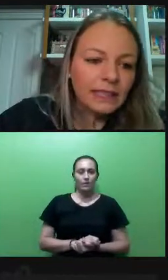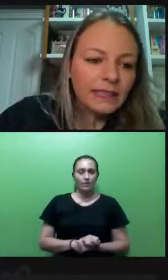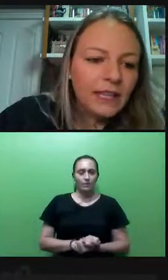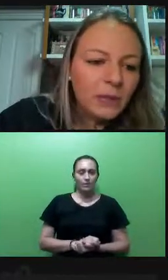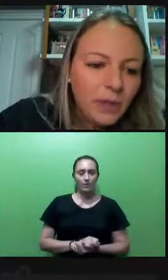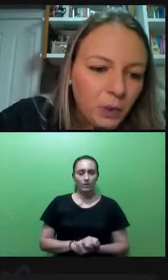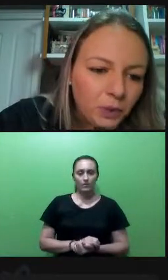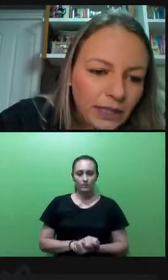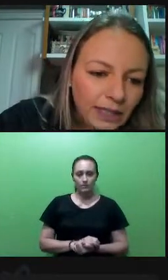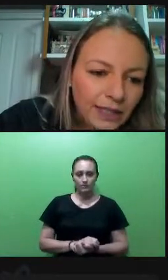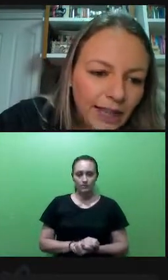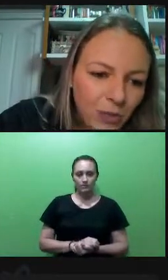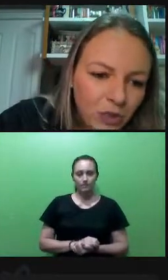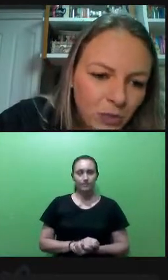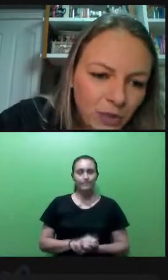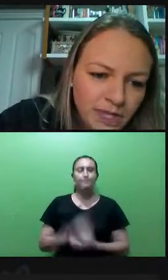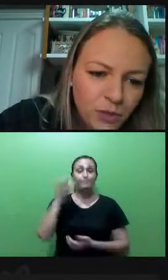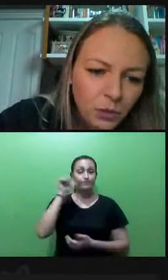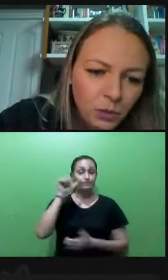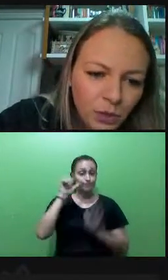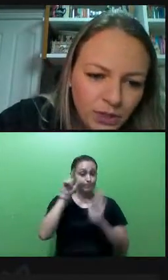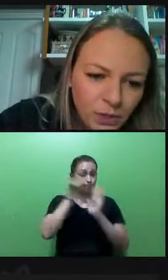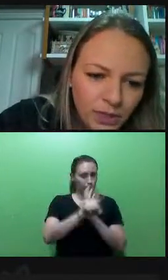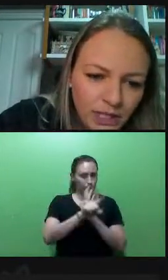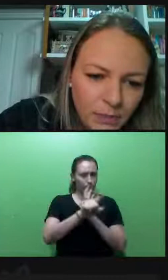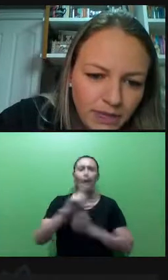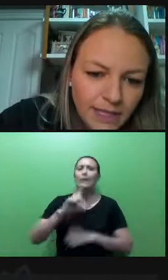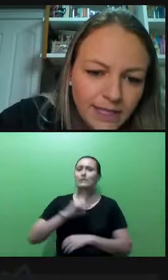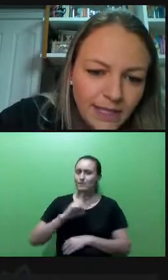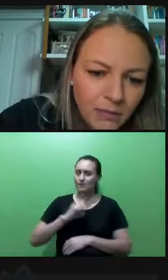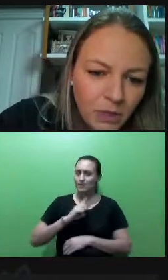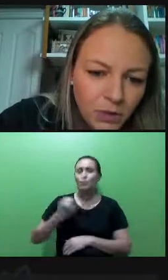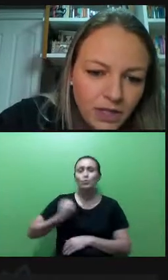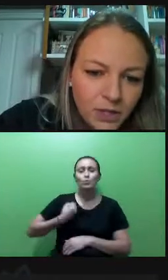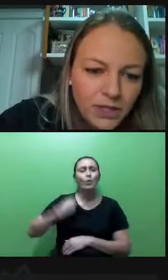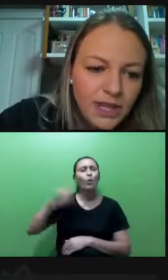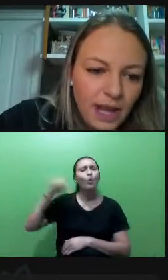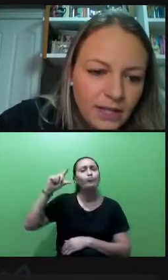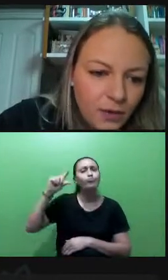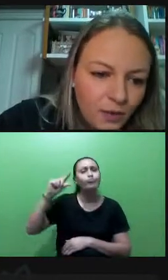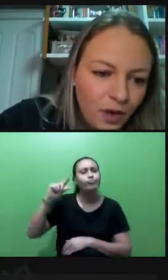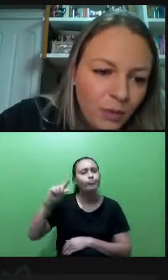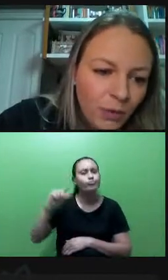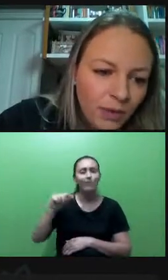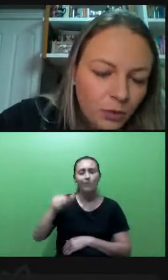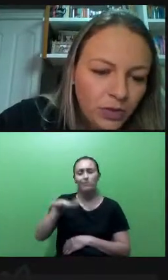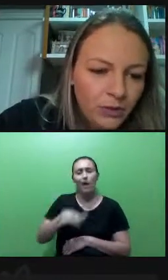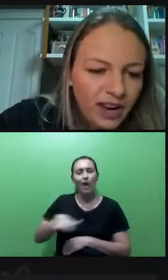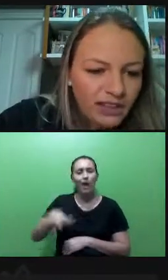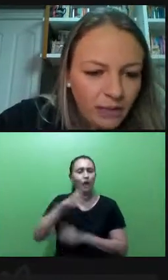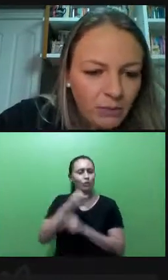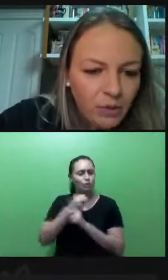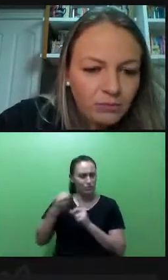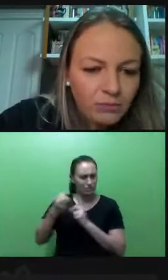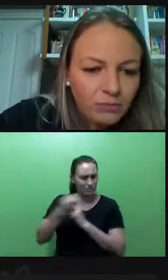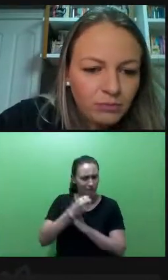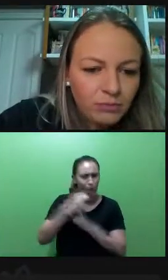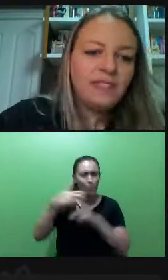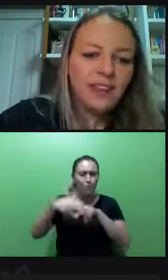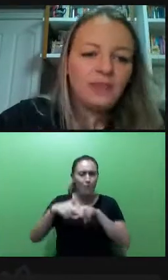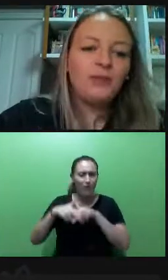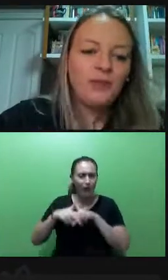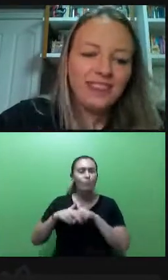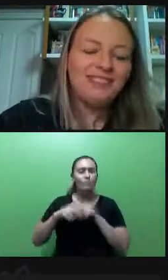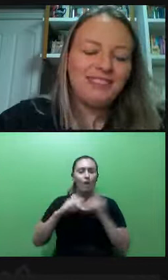A Natália pergunta, há uma diminuição no número de estudantes pertencentes a minorias sociais conforme aumento do nível acadêmico,